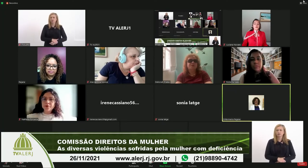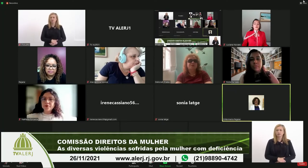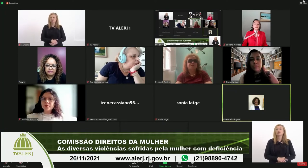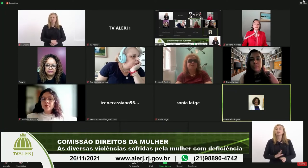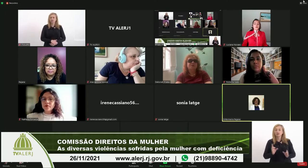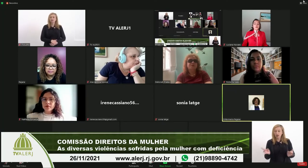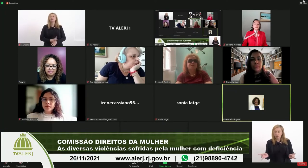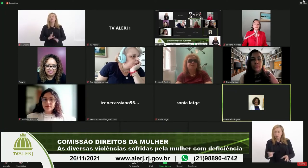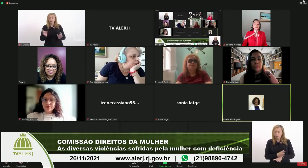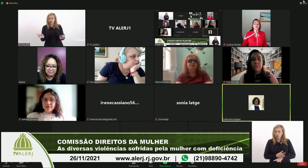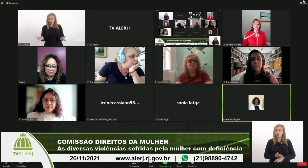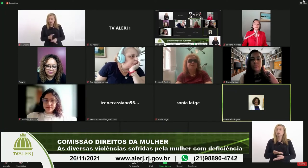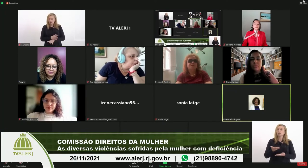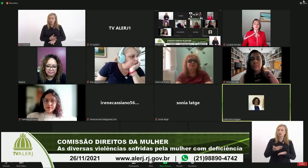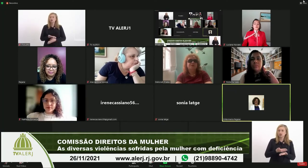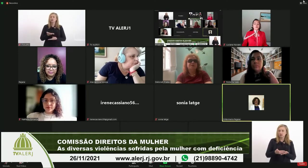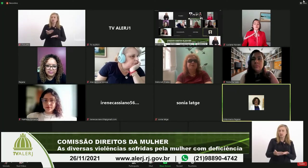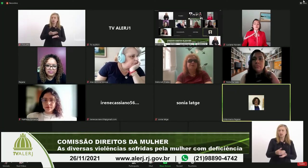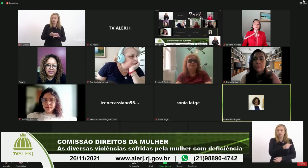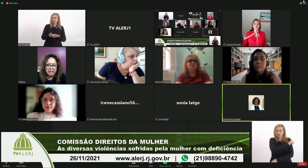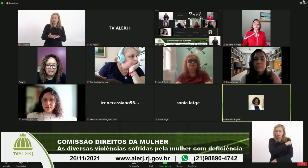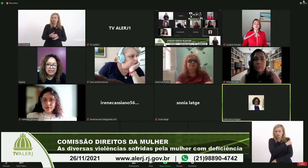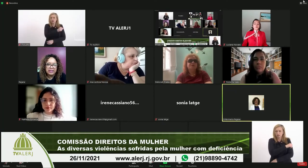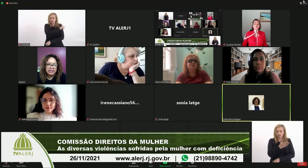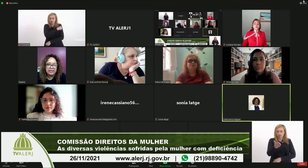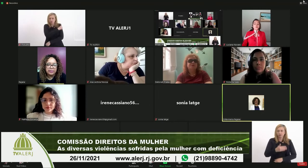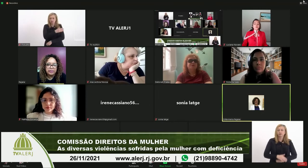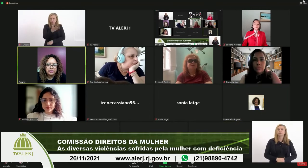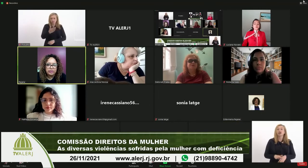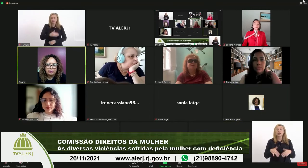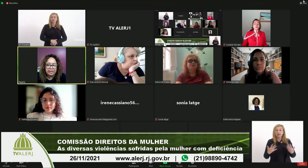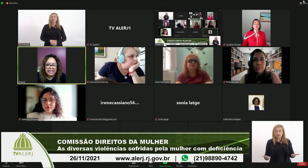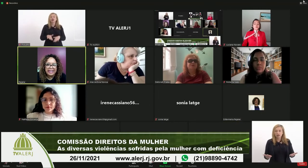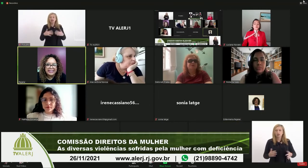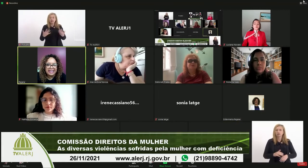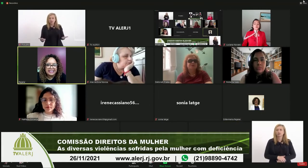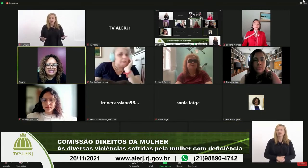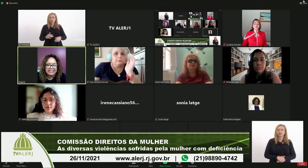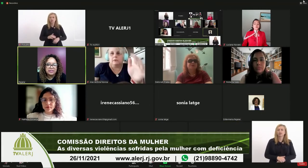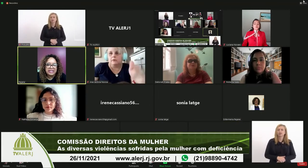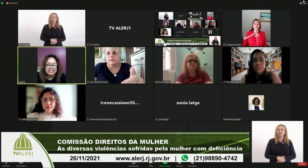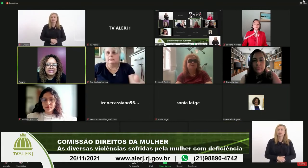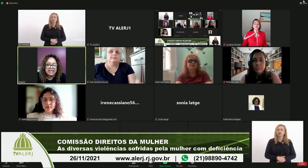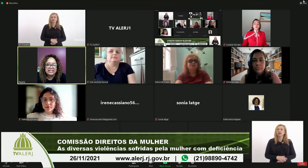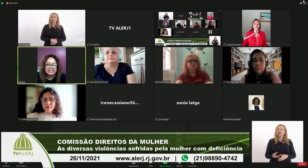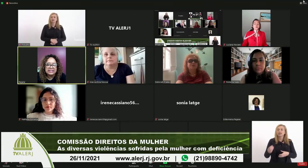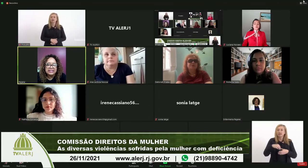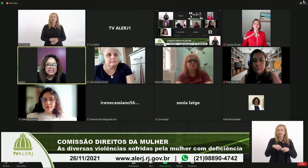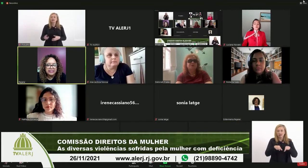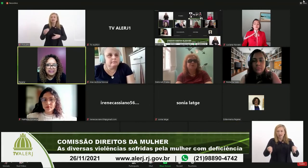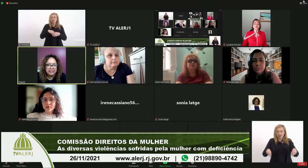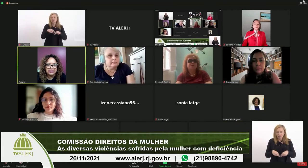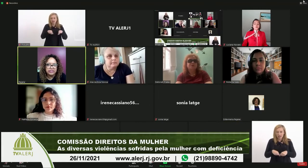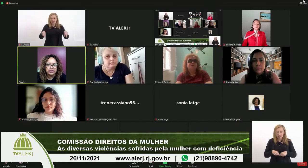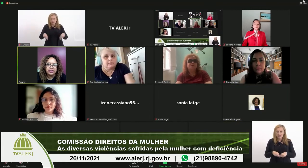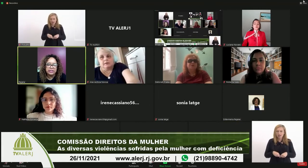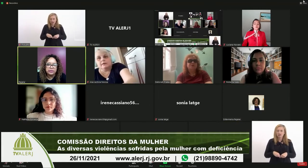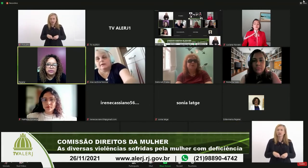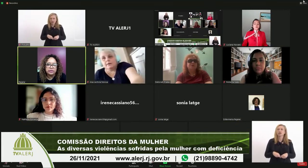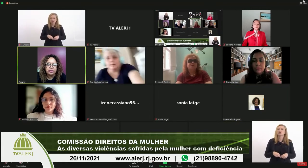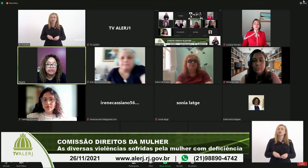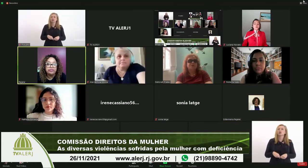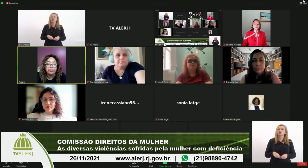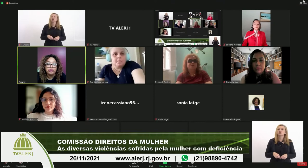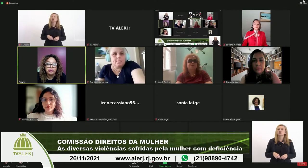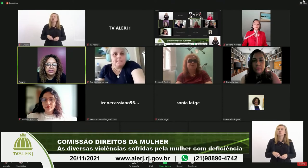Acabou com você, Regiane. Então, pessoal, para quem está aqui dentro da sala, a gente não